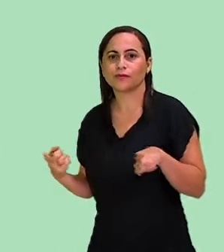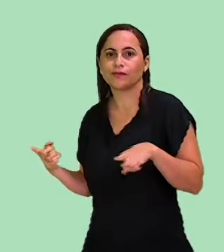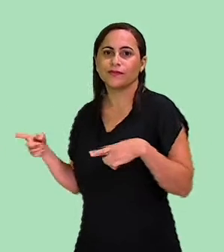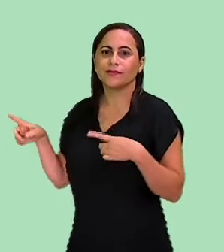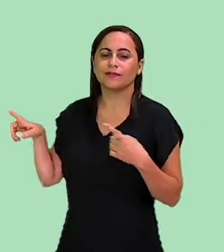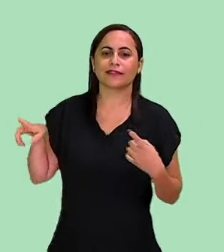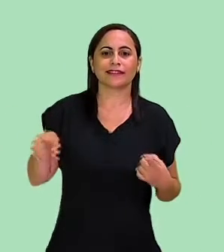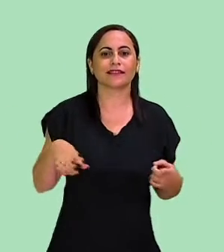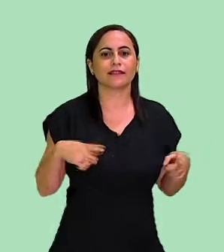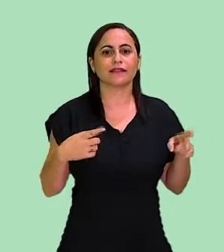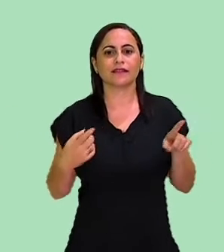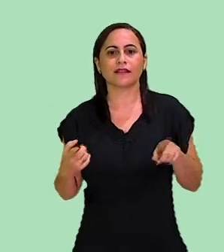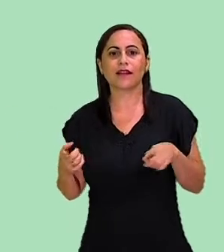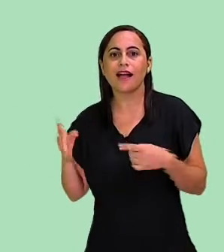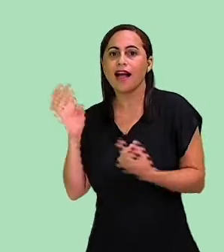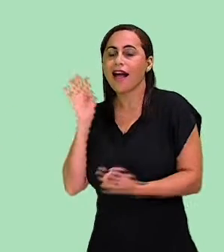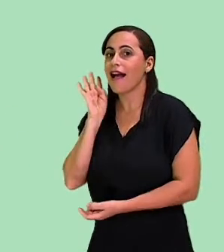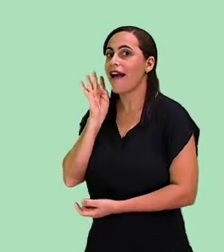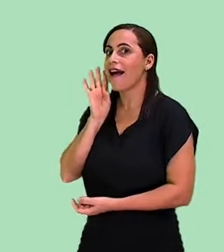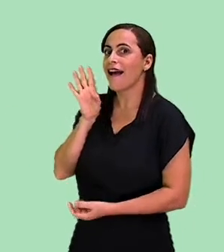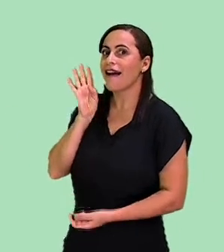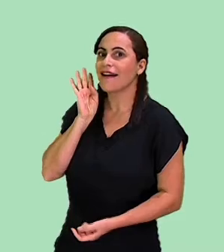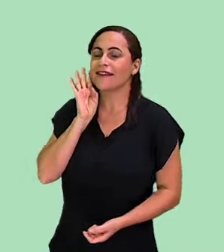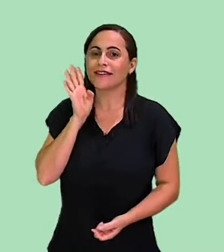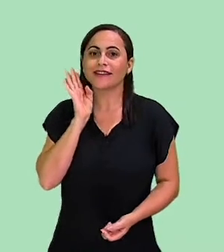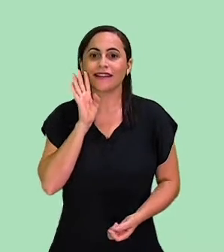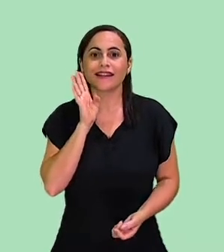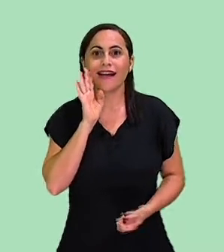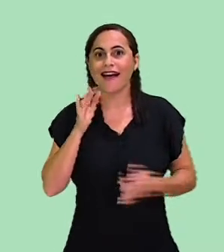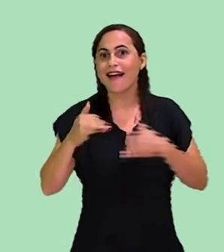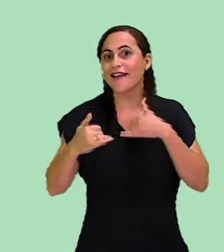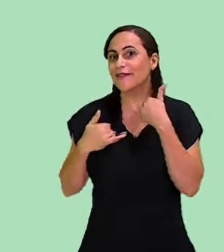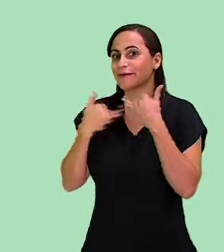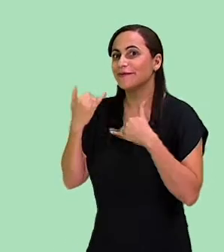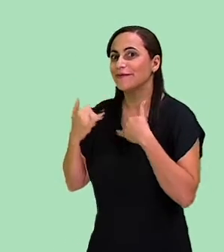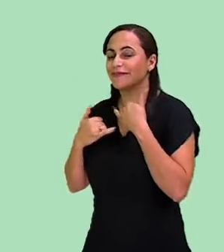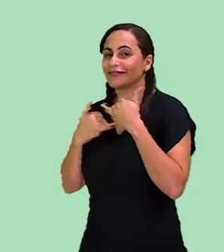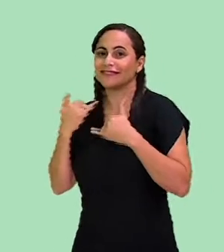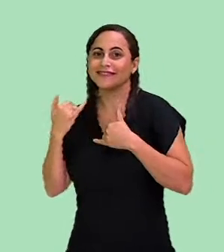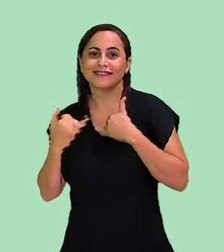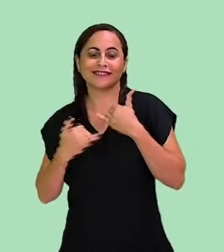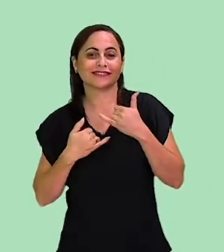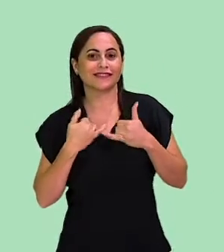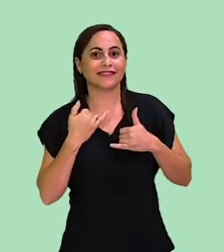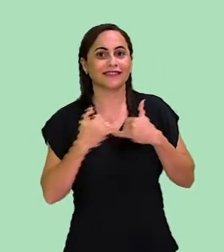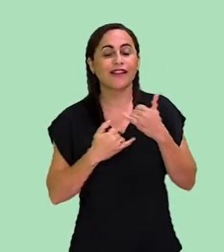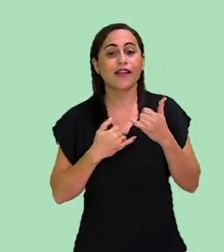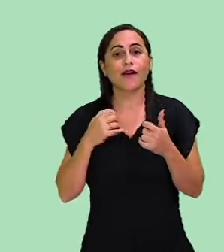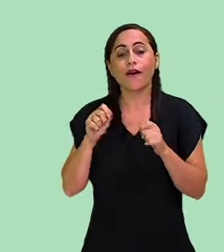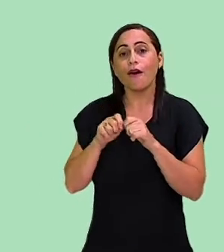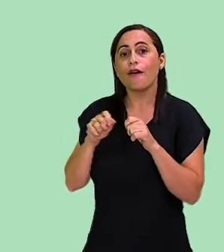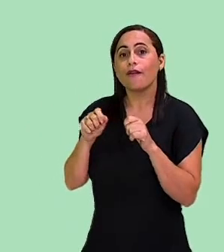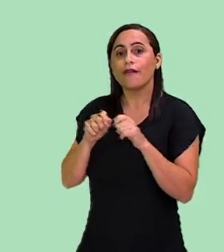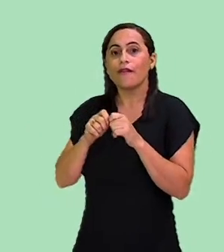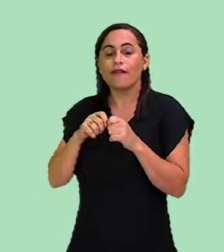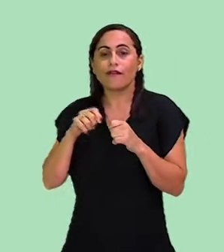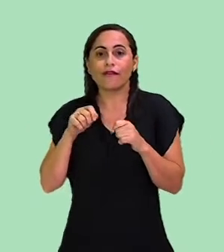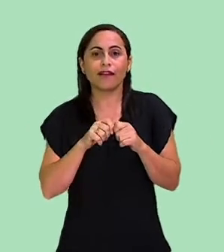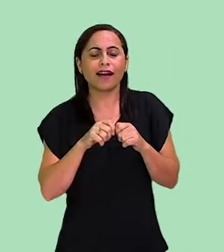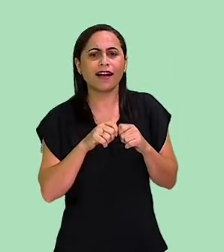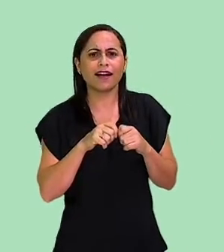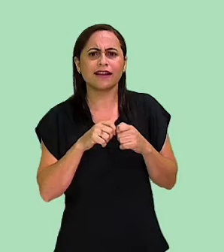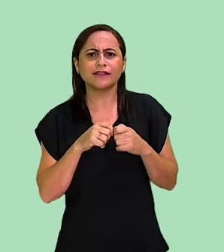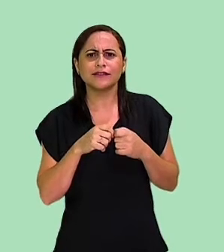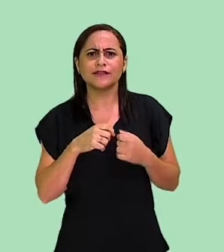Que legal a brincadeira De fazer no corpo sons